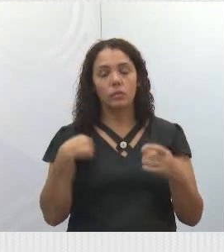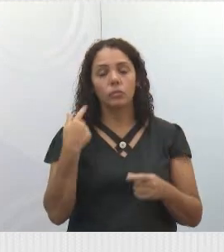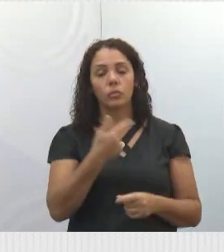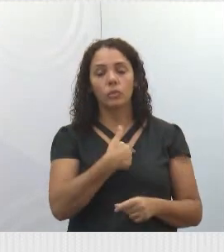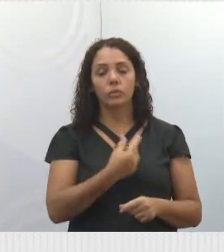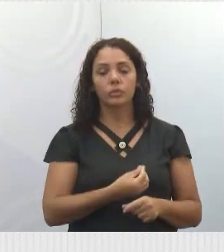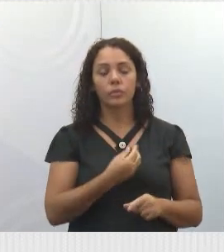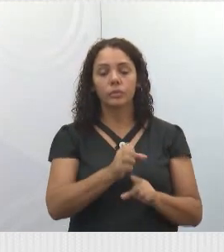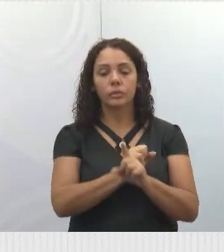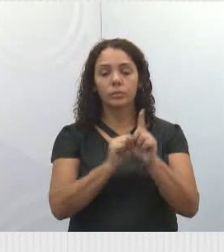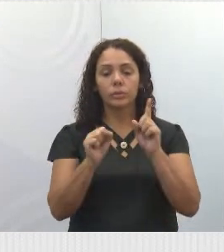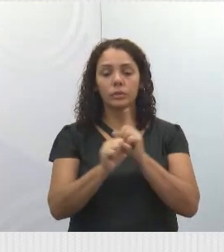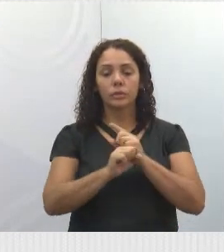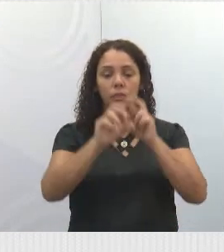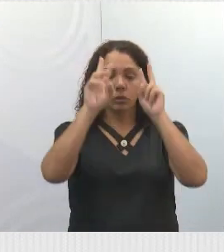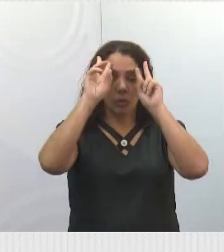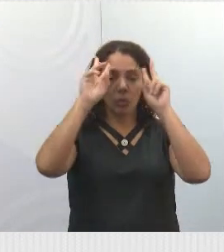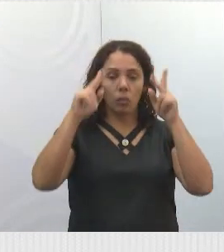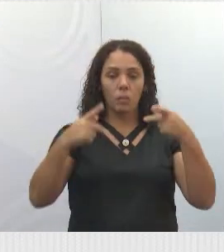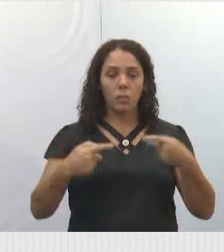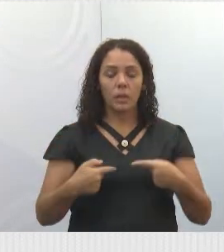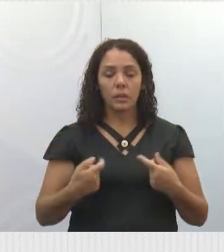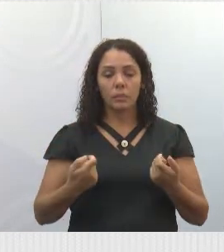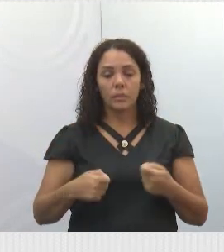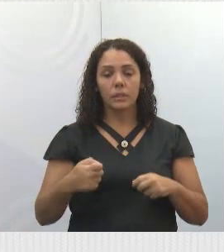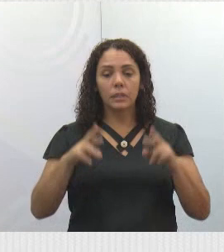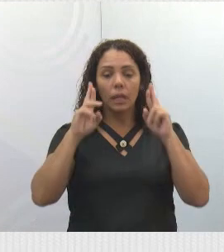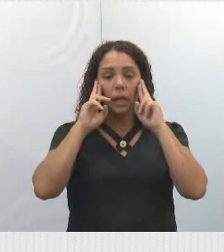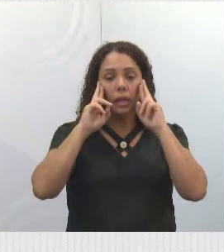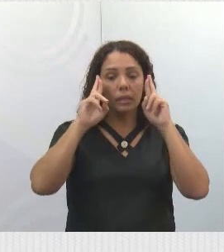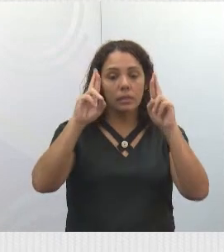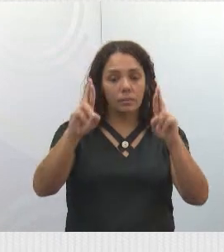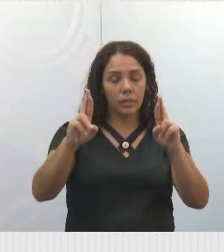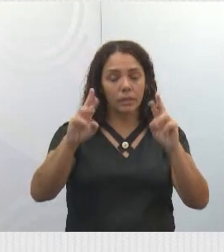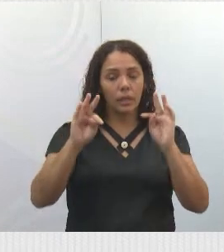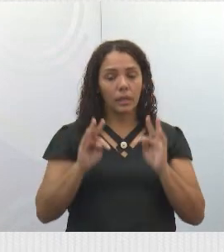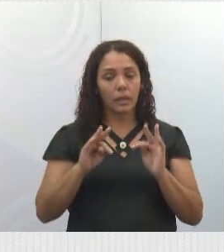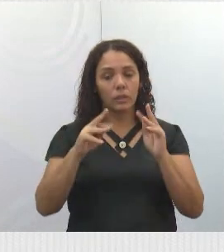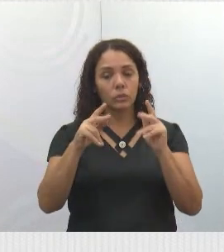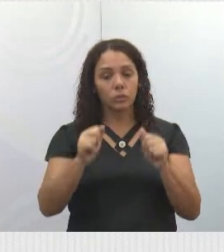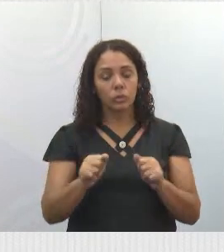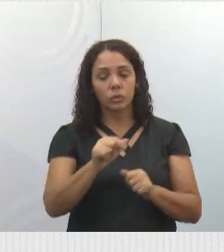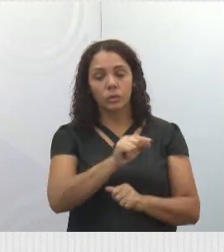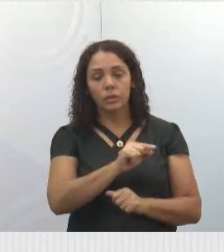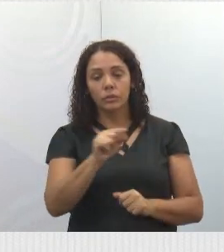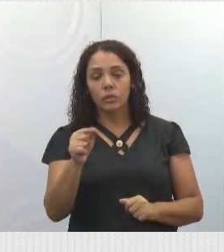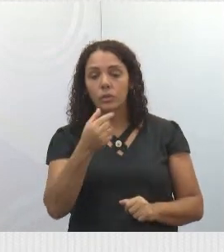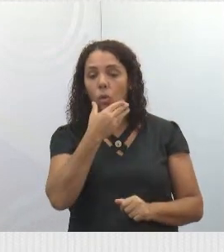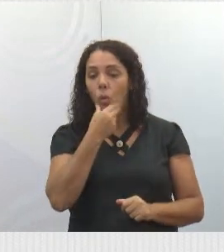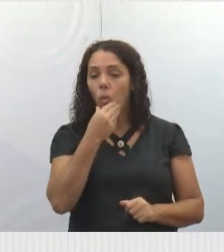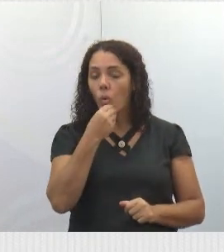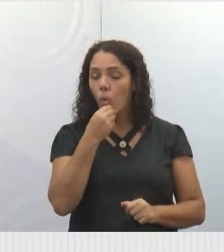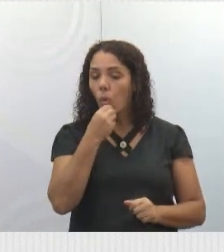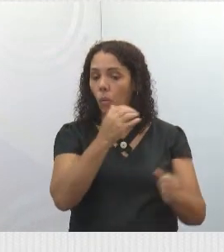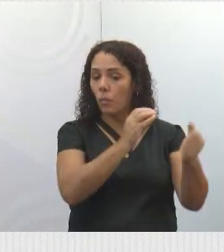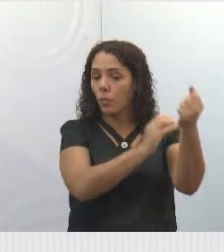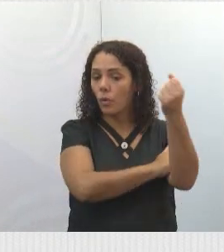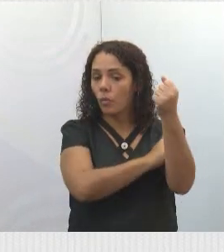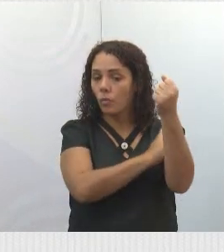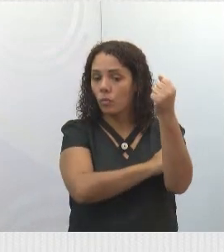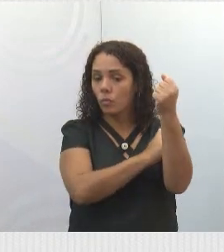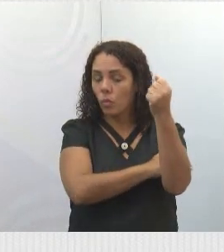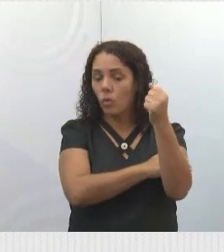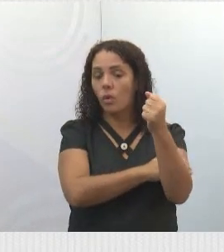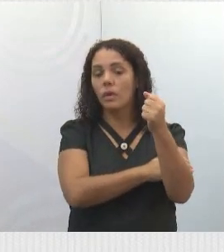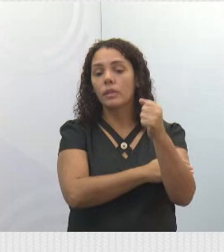humana e que nós devemos respeitar um ao outro. E você, homem, você tem força, a mulher tem um pouco